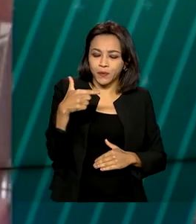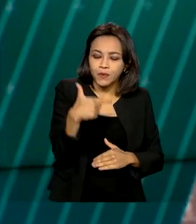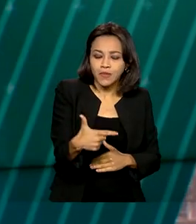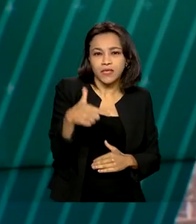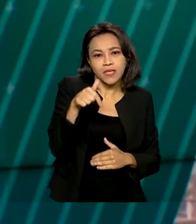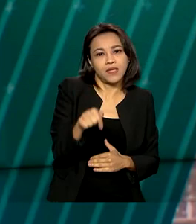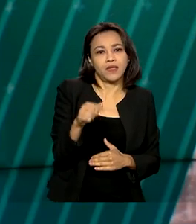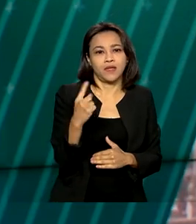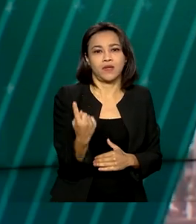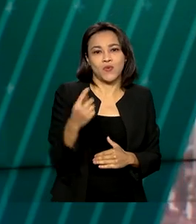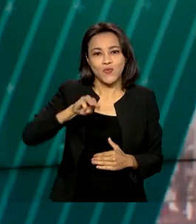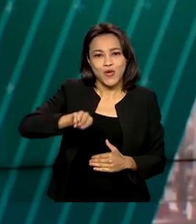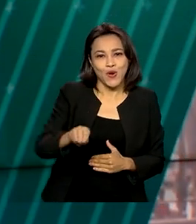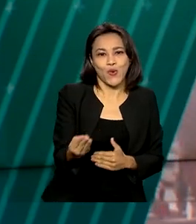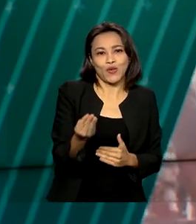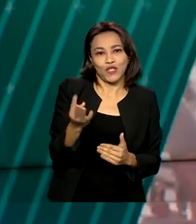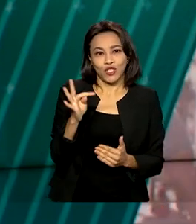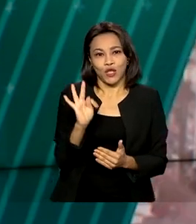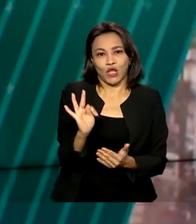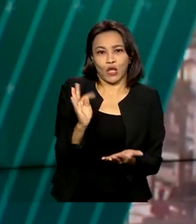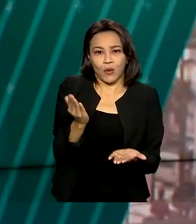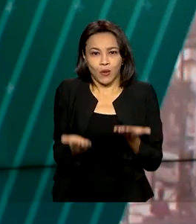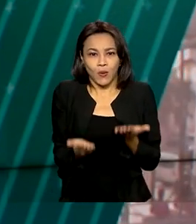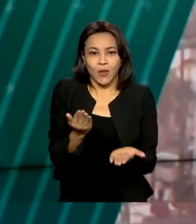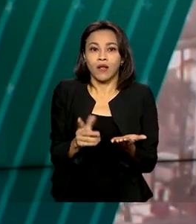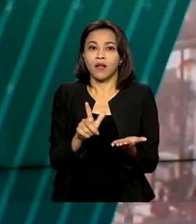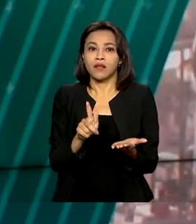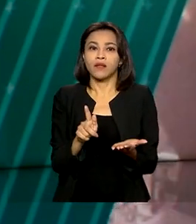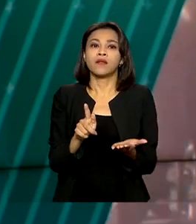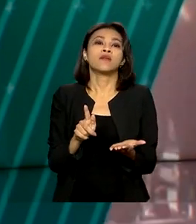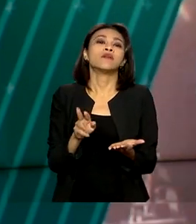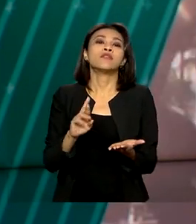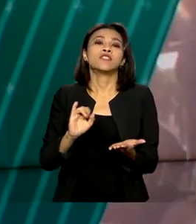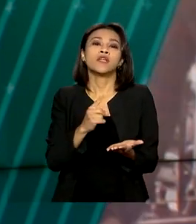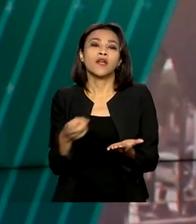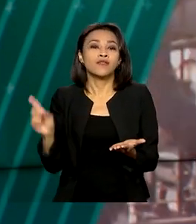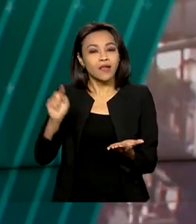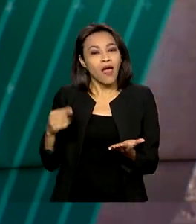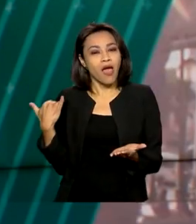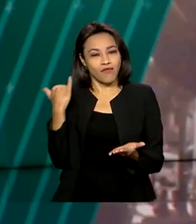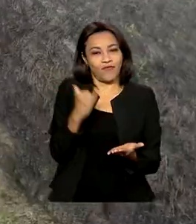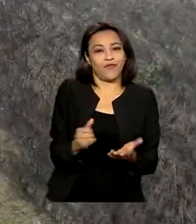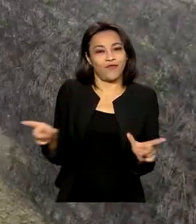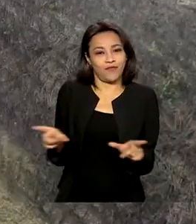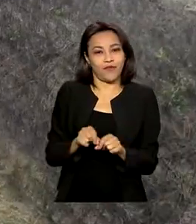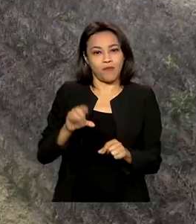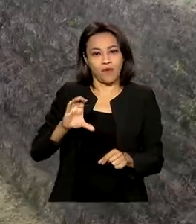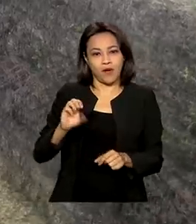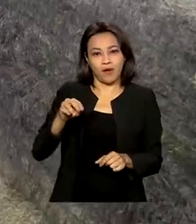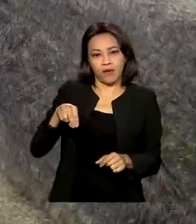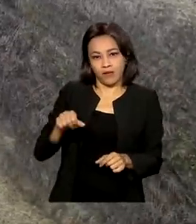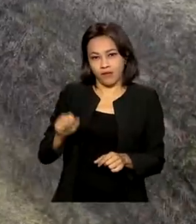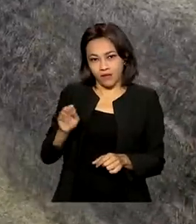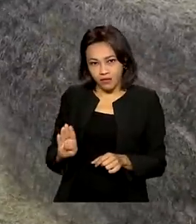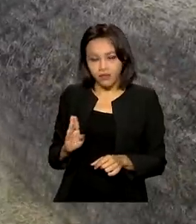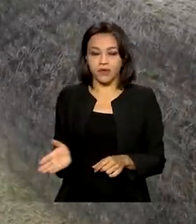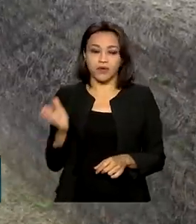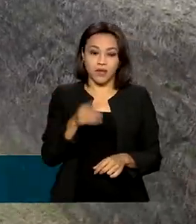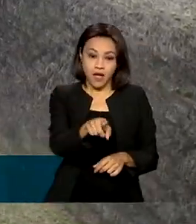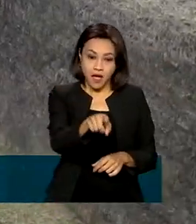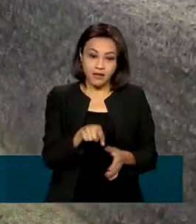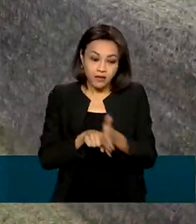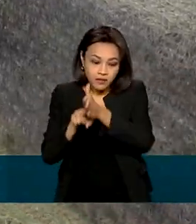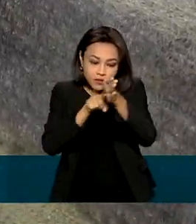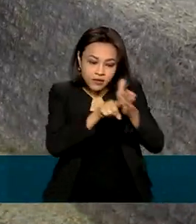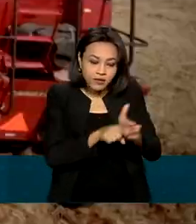de toneladas de grãos. A estimativa é da Conab, a Companhia Nacional de Abastecimento. O levantamento foi feito